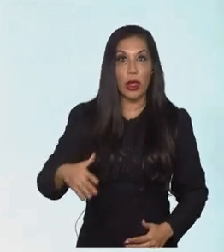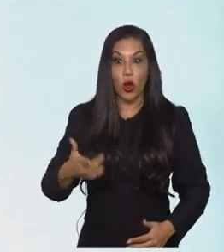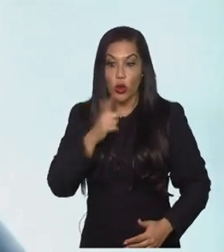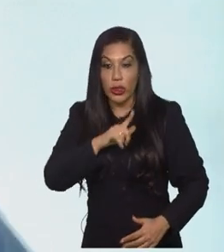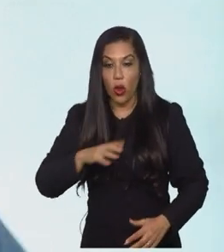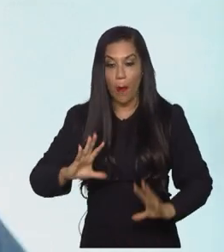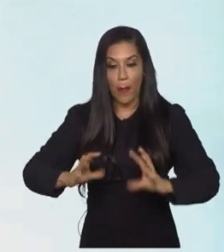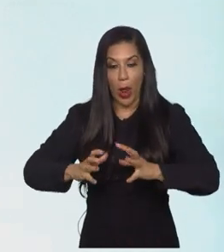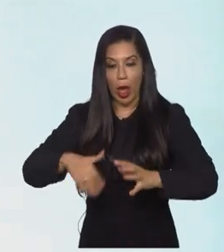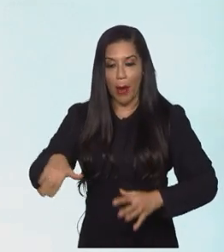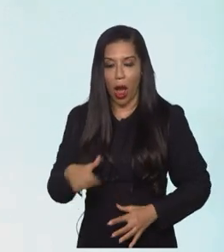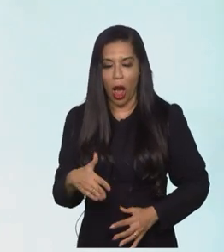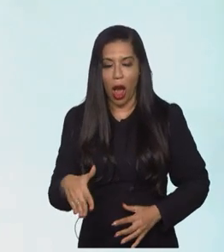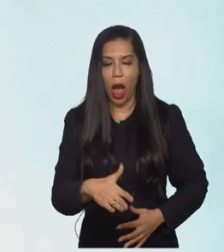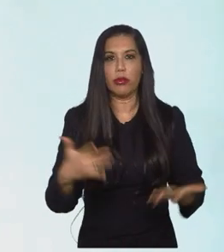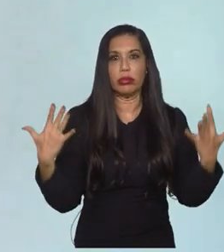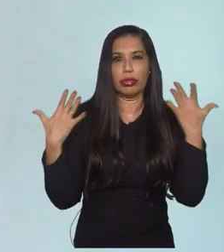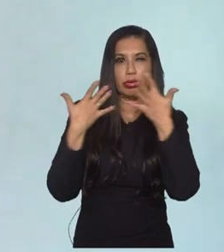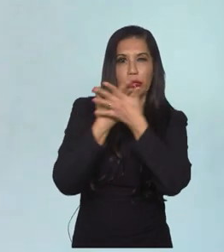rápido possível,